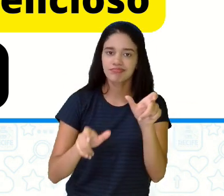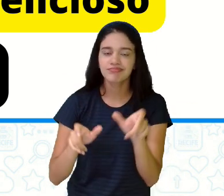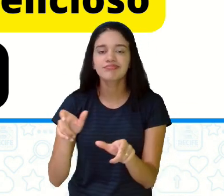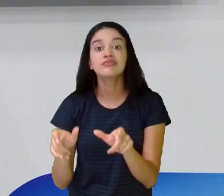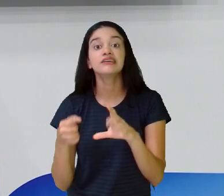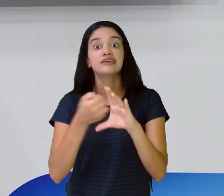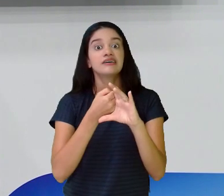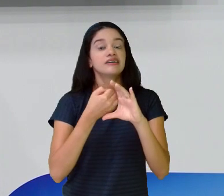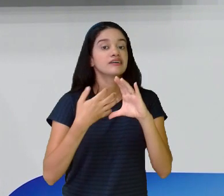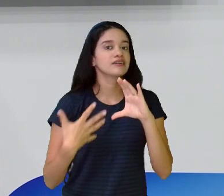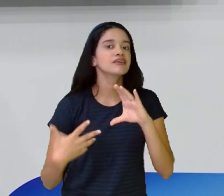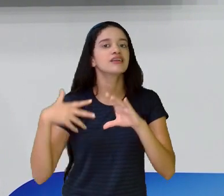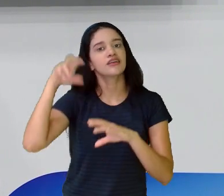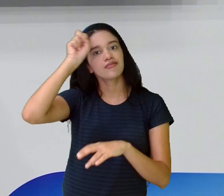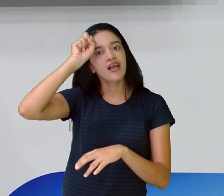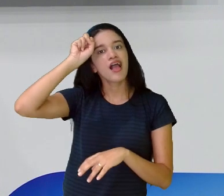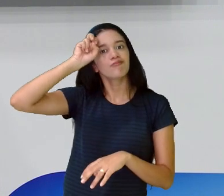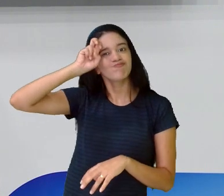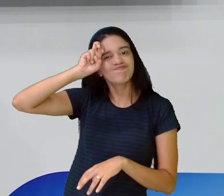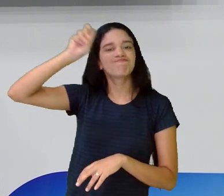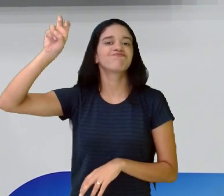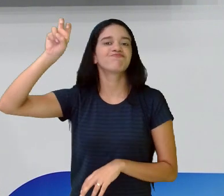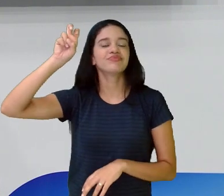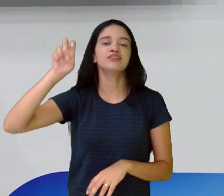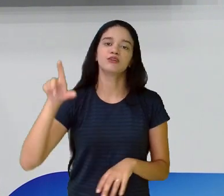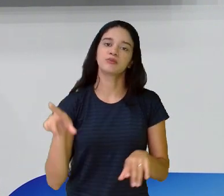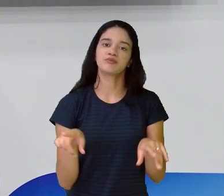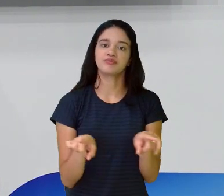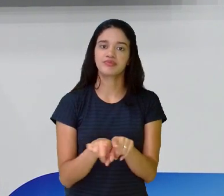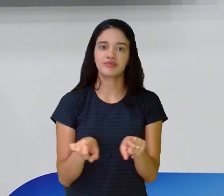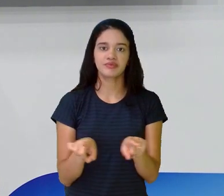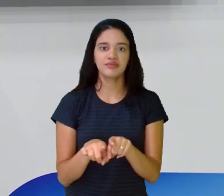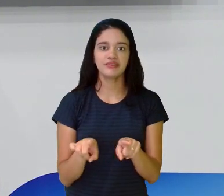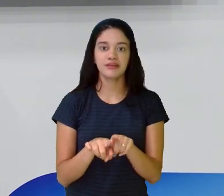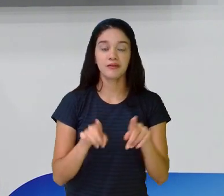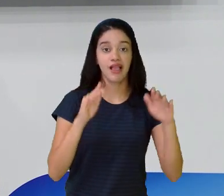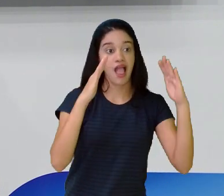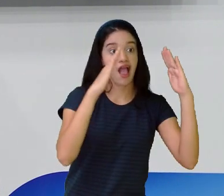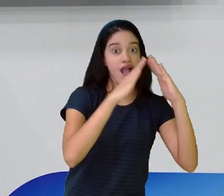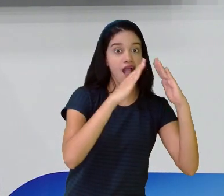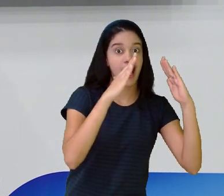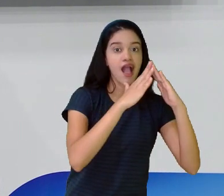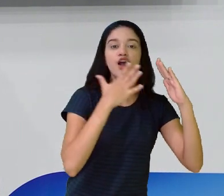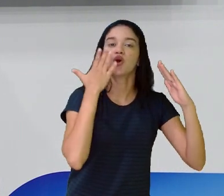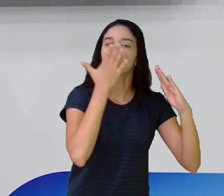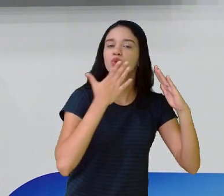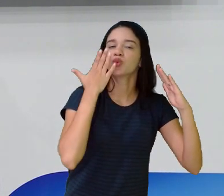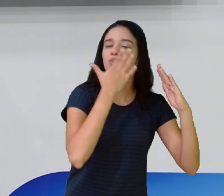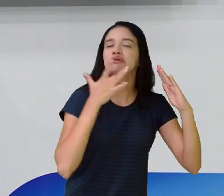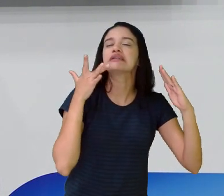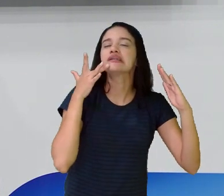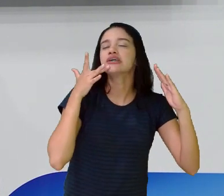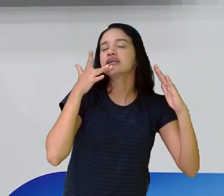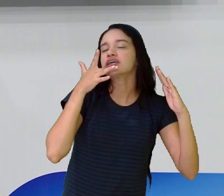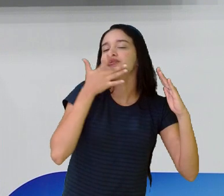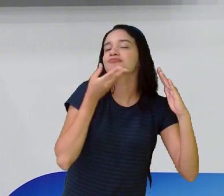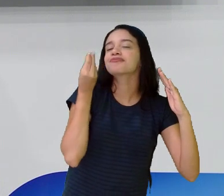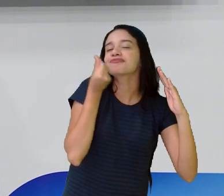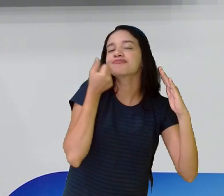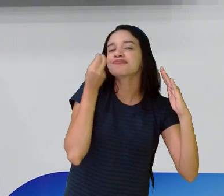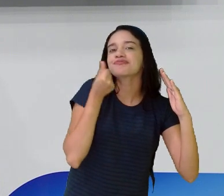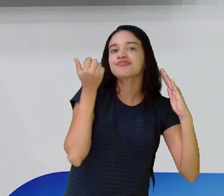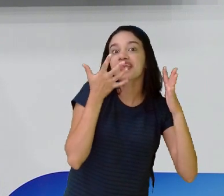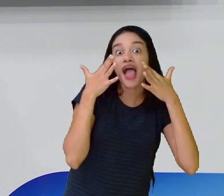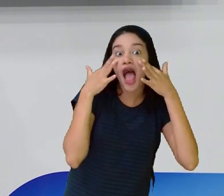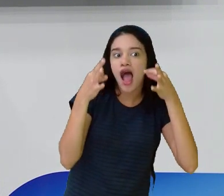Foi aquela característica de inteligente. Que tem aí a casa, né? A casa de doces. Algo delicioso. Que é o que chama a